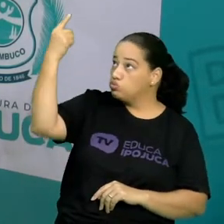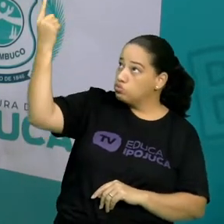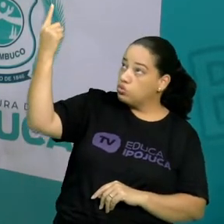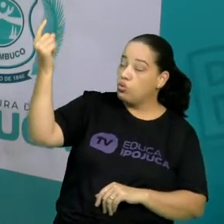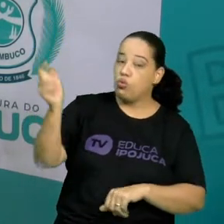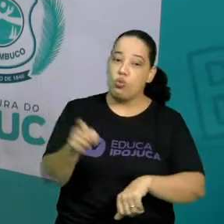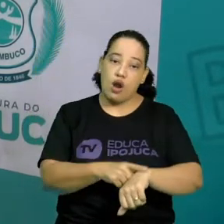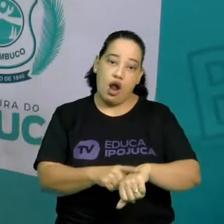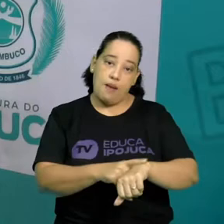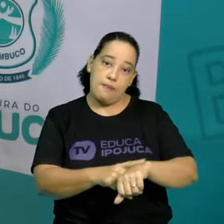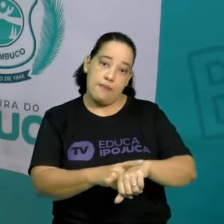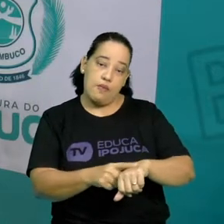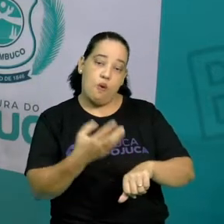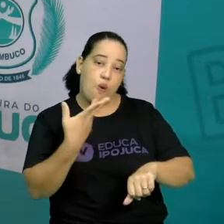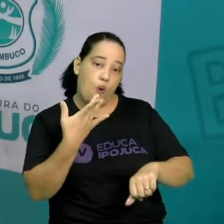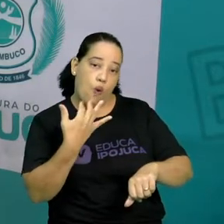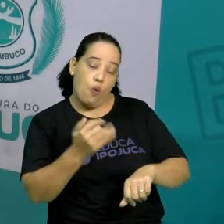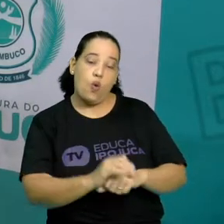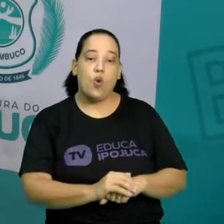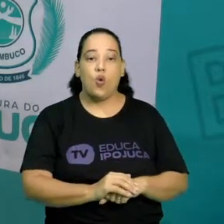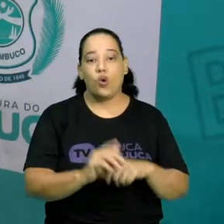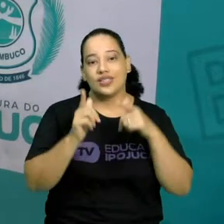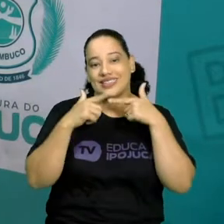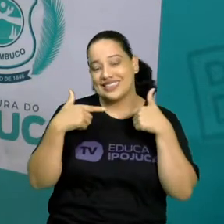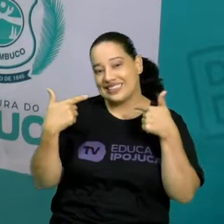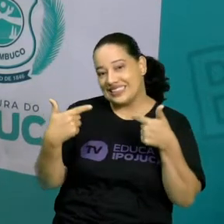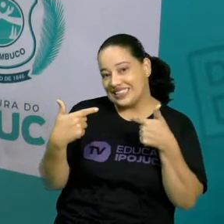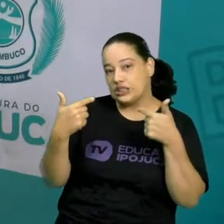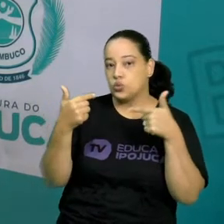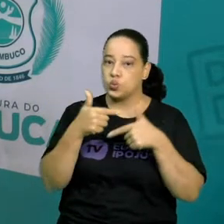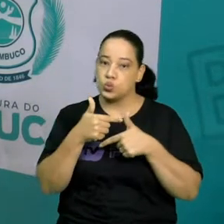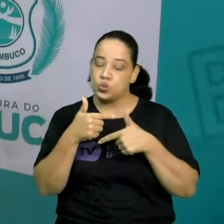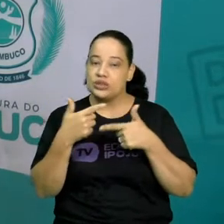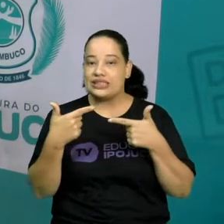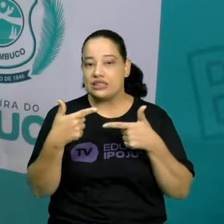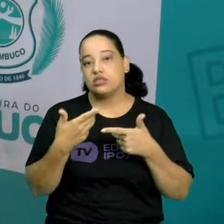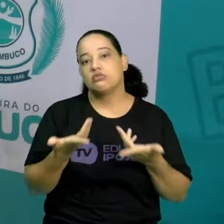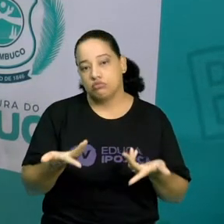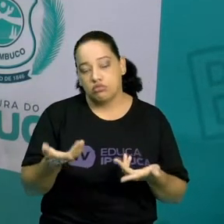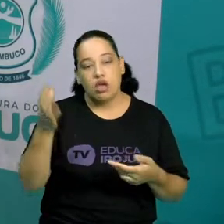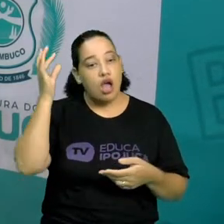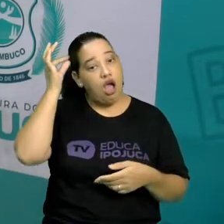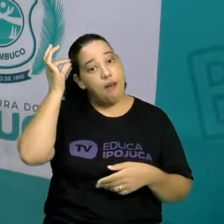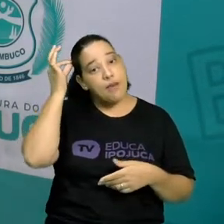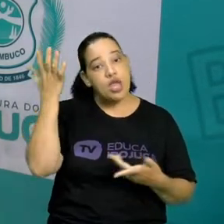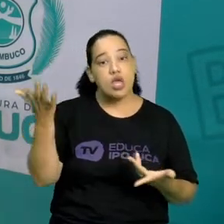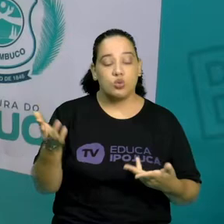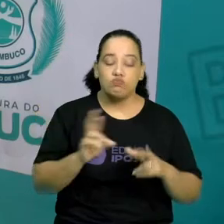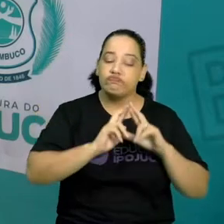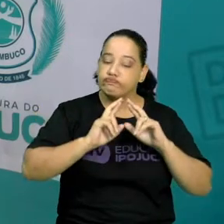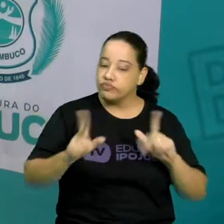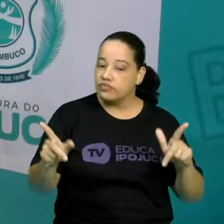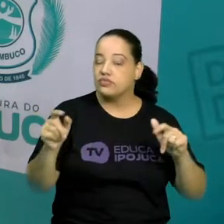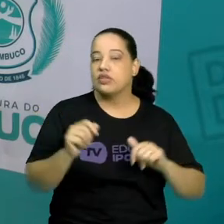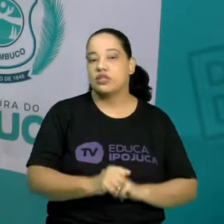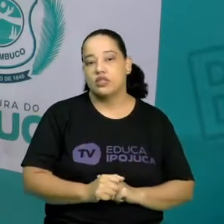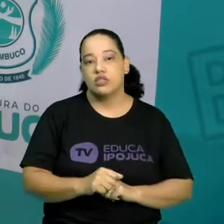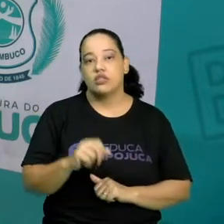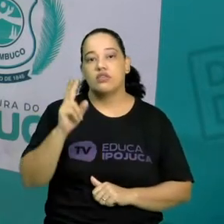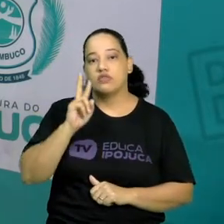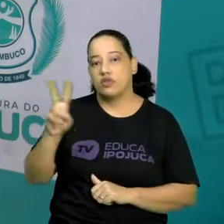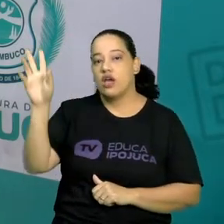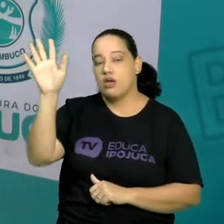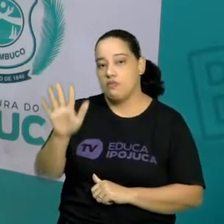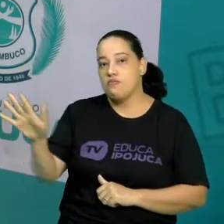cor da pele, o jeito de sorrir, o tipo do cabelo, por exemplo. Nesta imagem aqui, vocês vão perceber